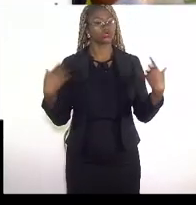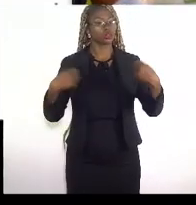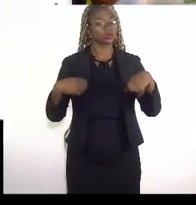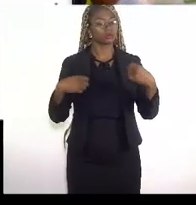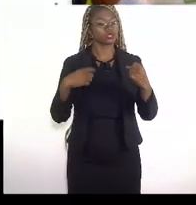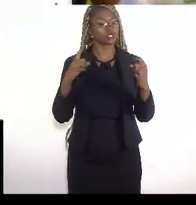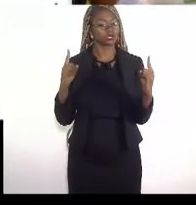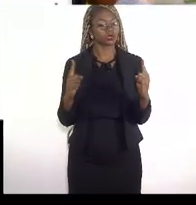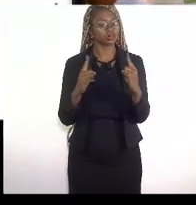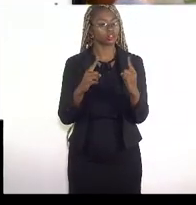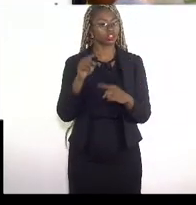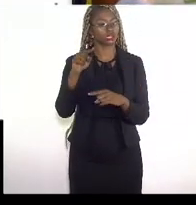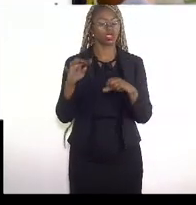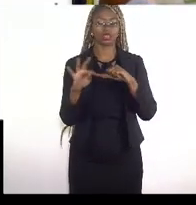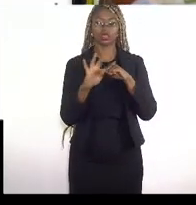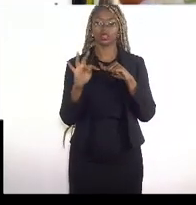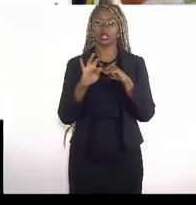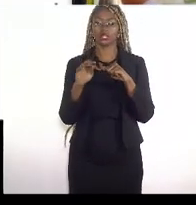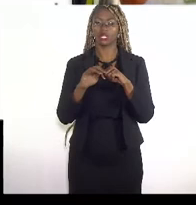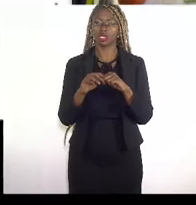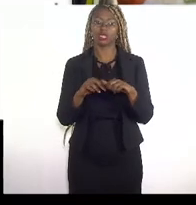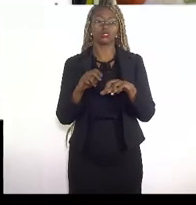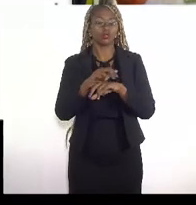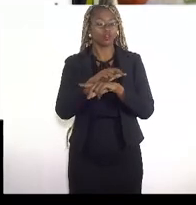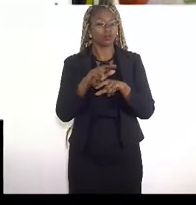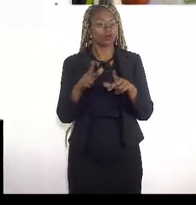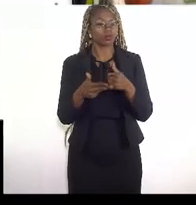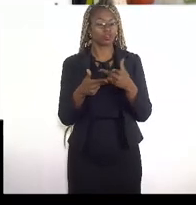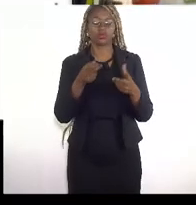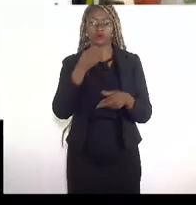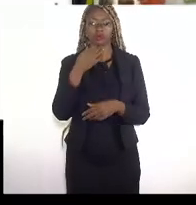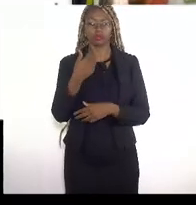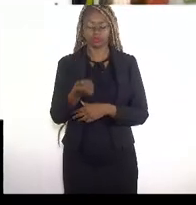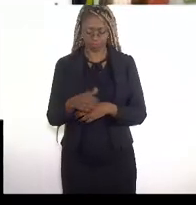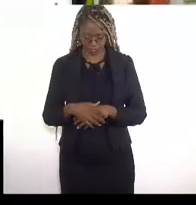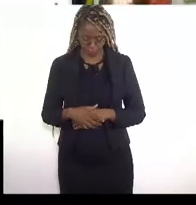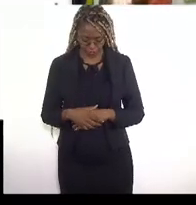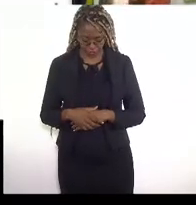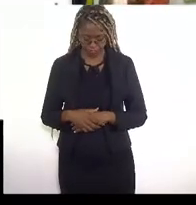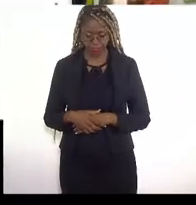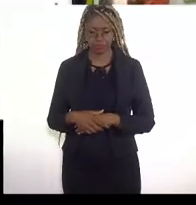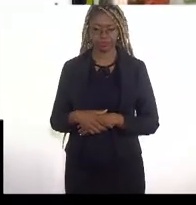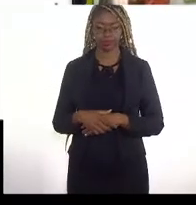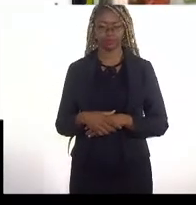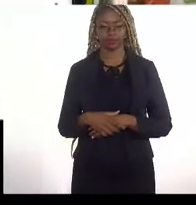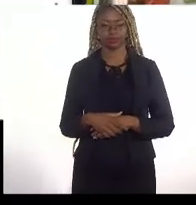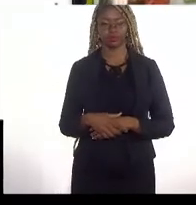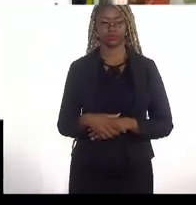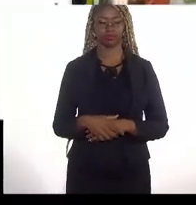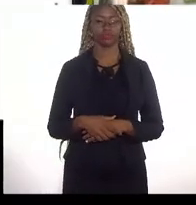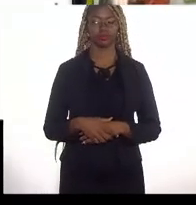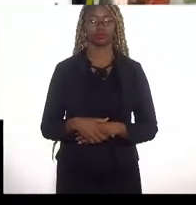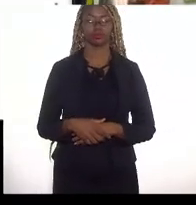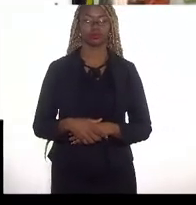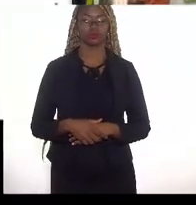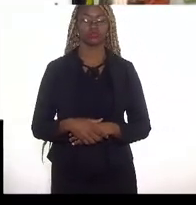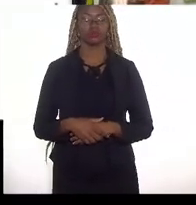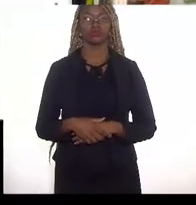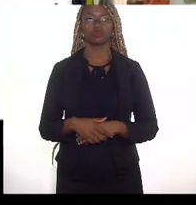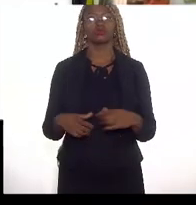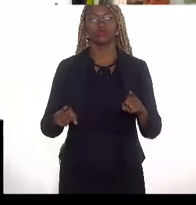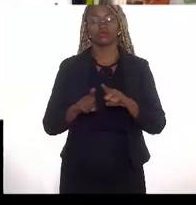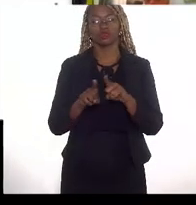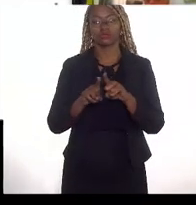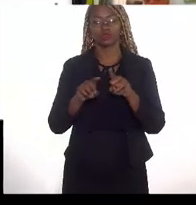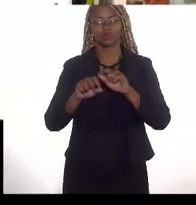que a rejeção é uma técnica que traz enormes benefícios para a indústria como um todo e é utilizada amplamente